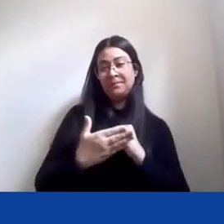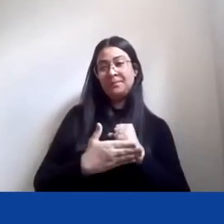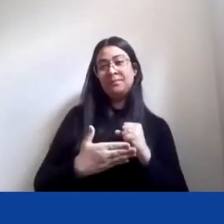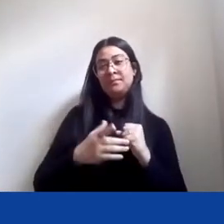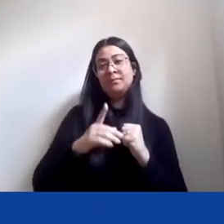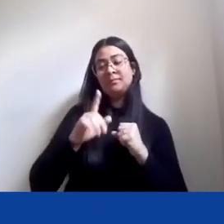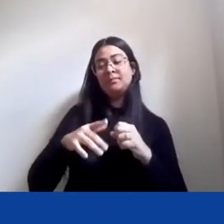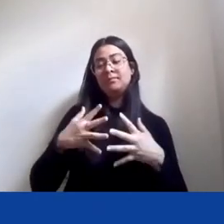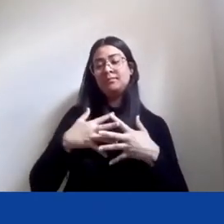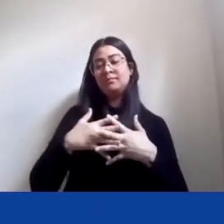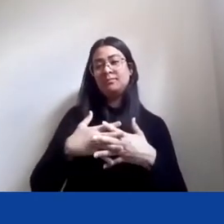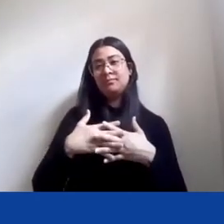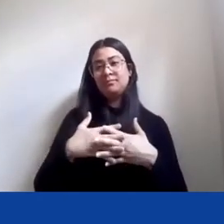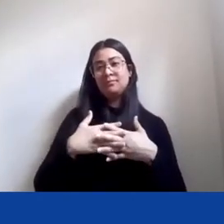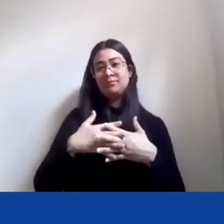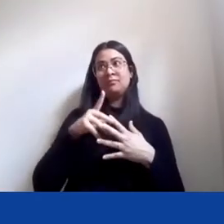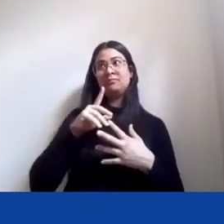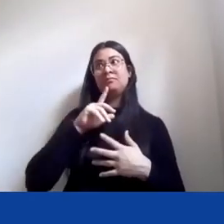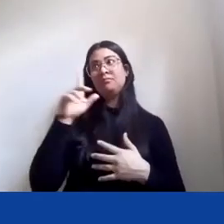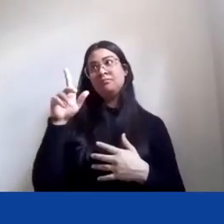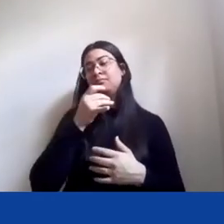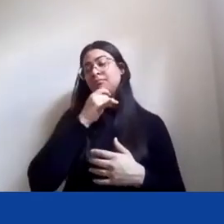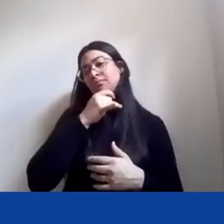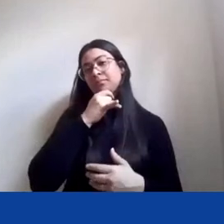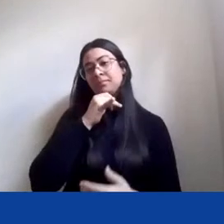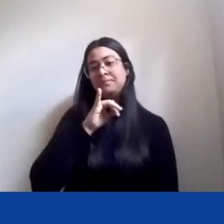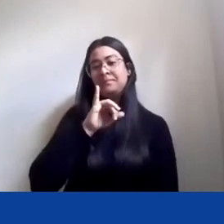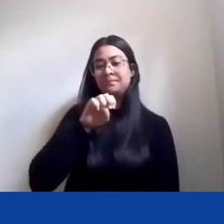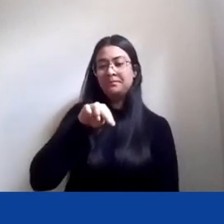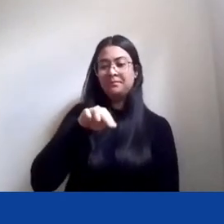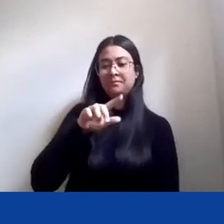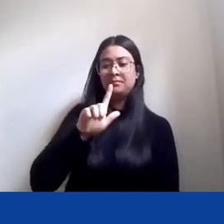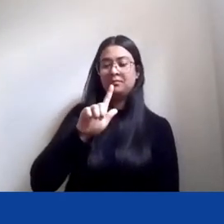Inglaterra durante muitos anos.